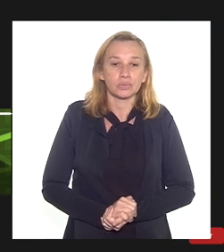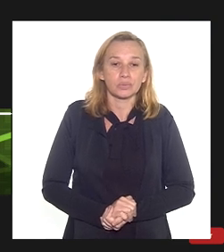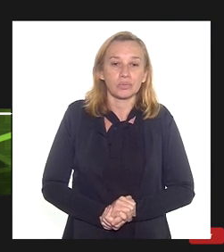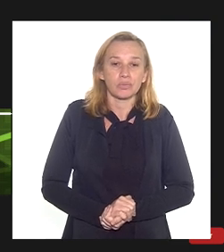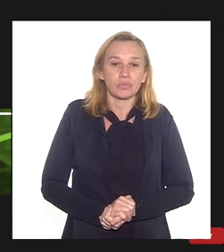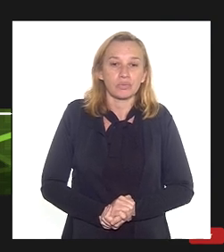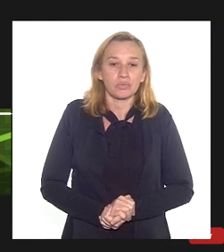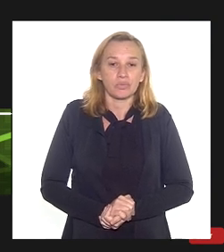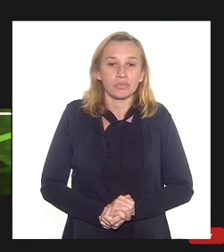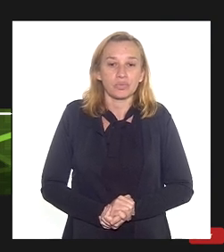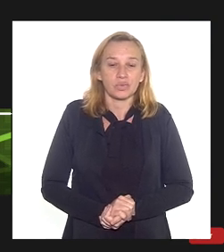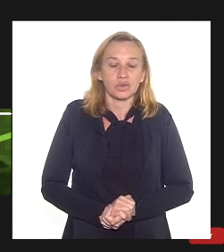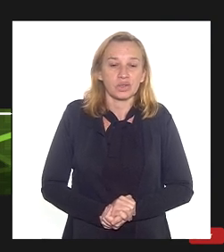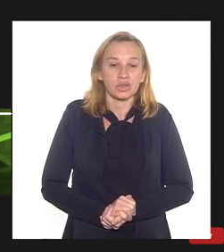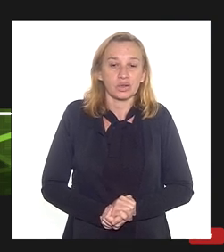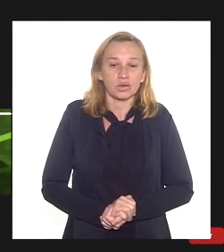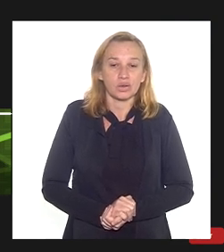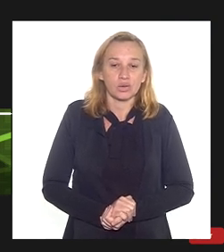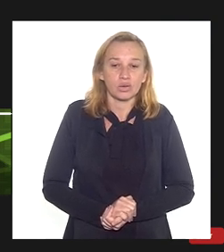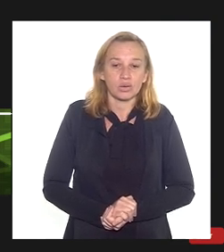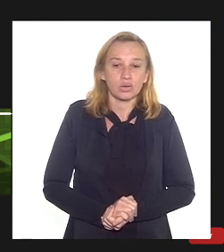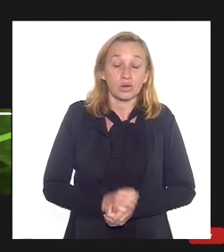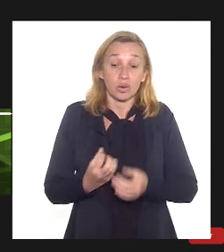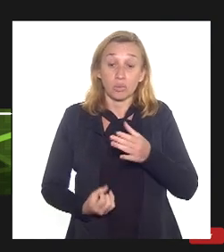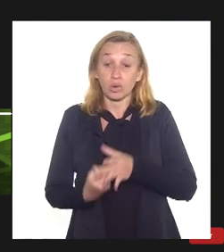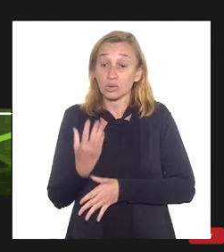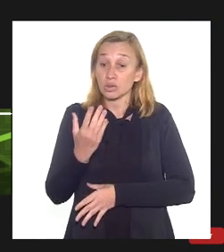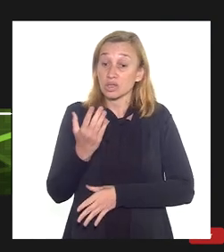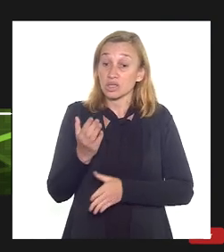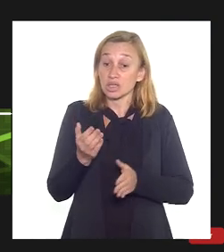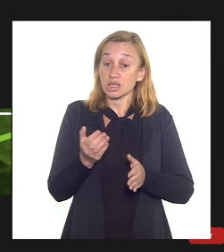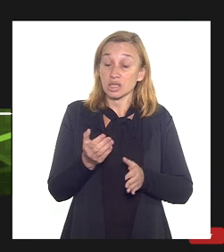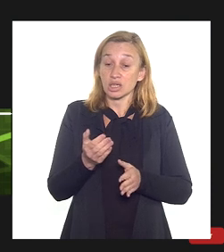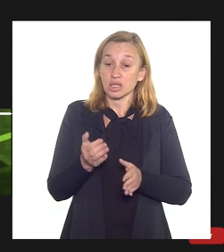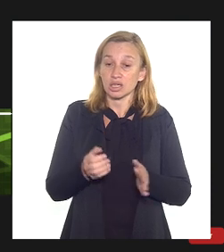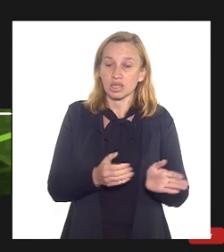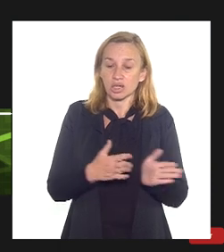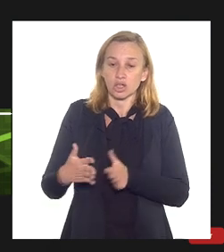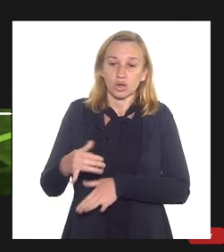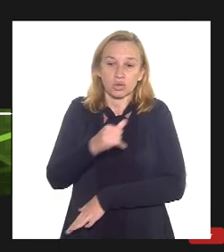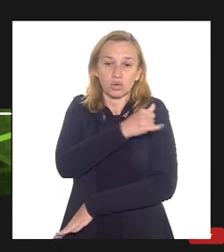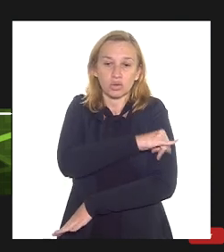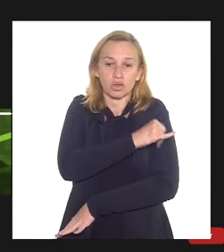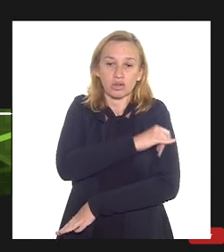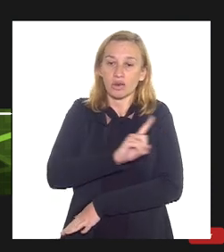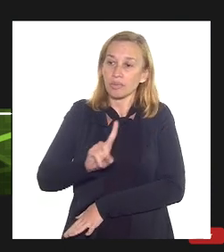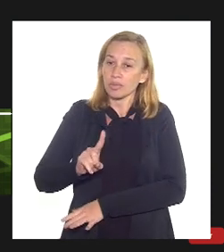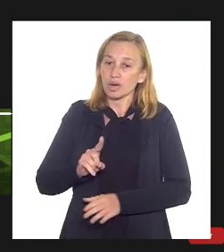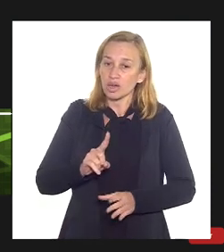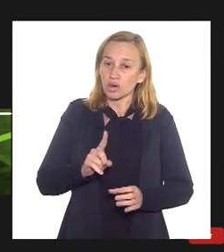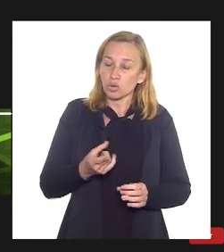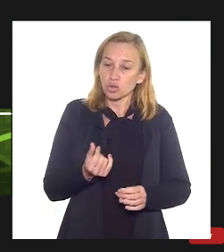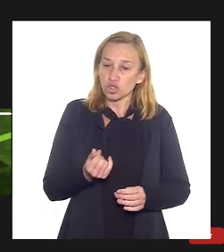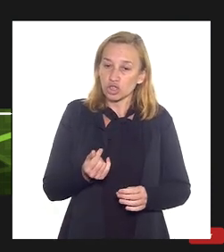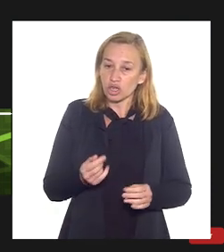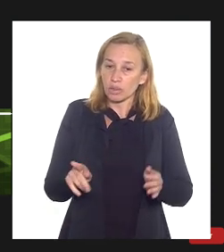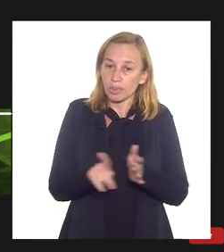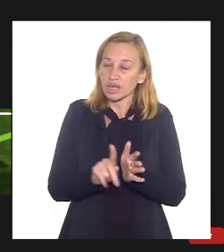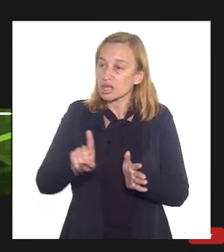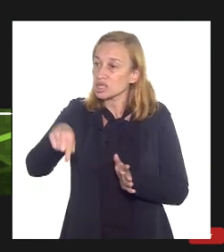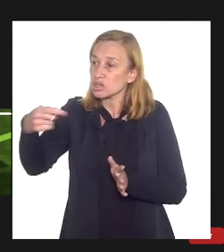vai produzido no Rio de Janeiro vai para outras unidades da federação